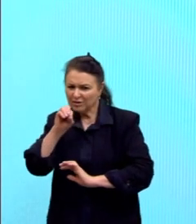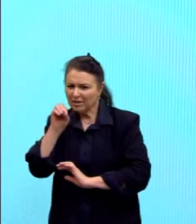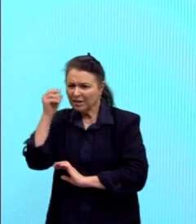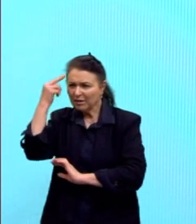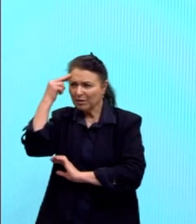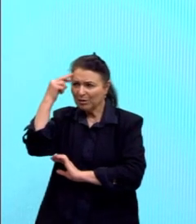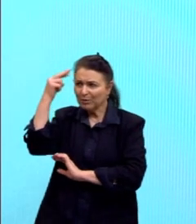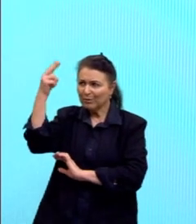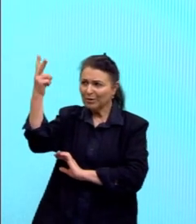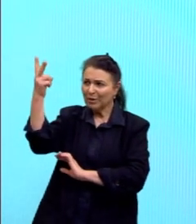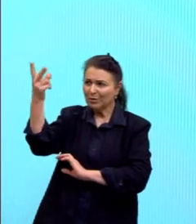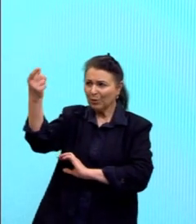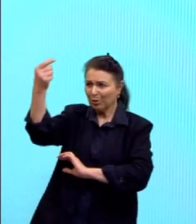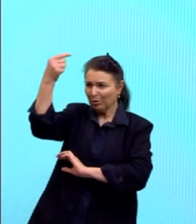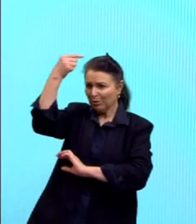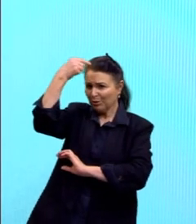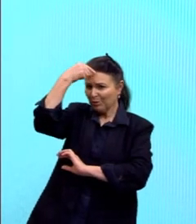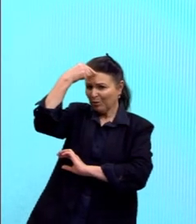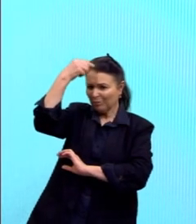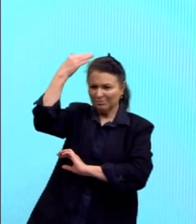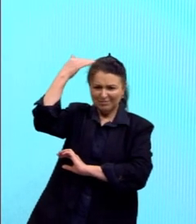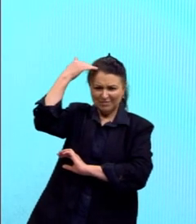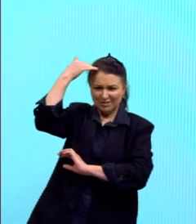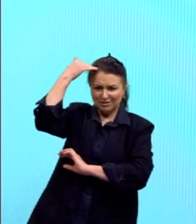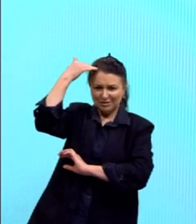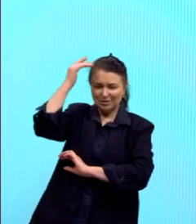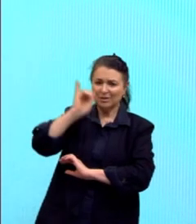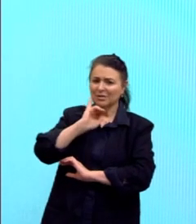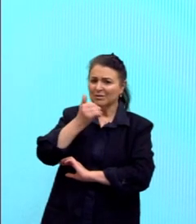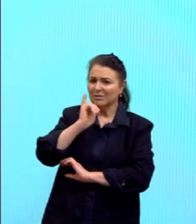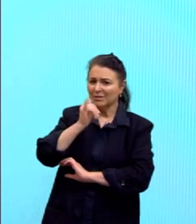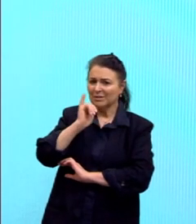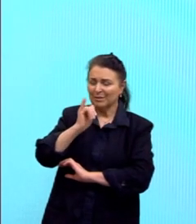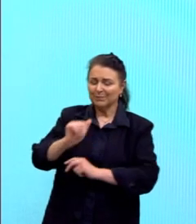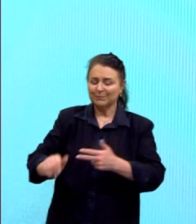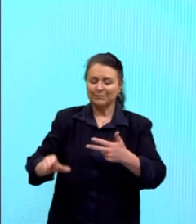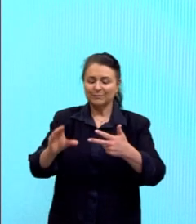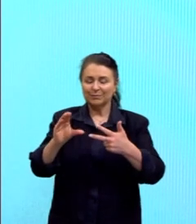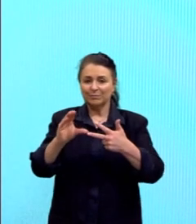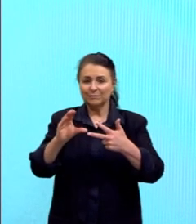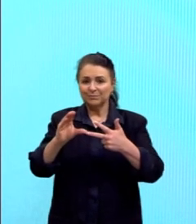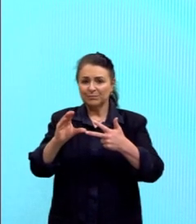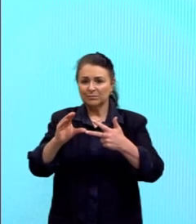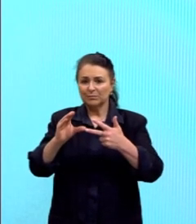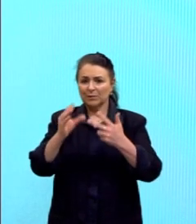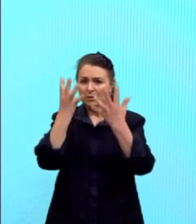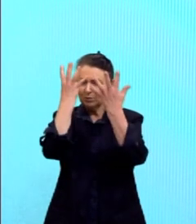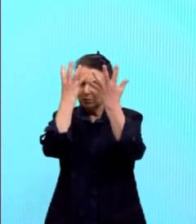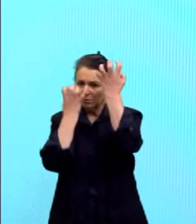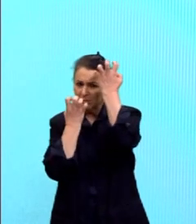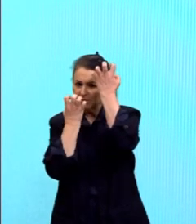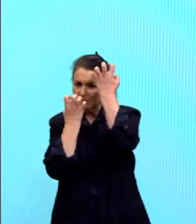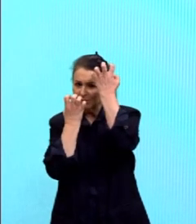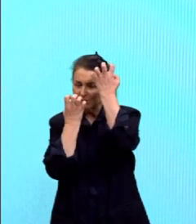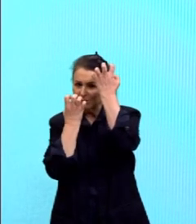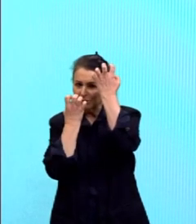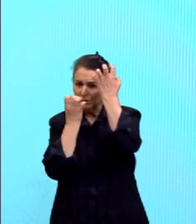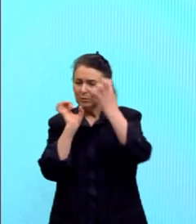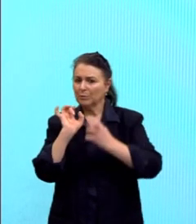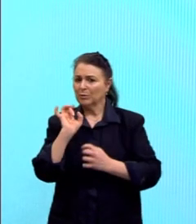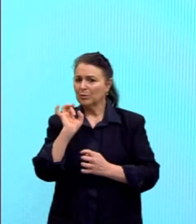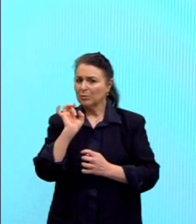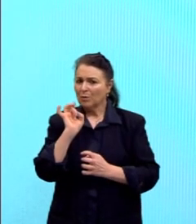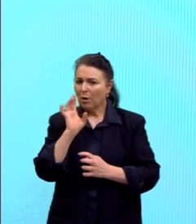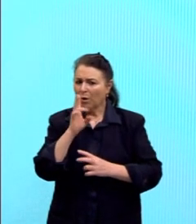ou do inconsciente do narrador? Alternativa C, cubismo, já que somente partes